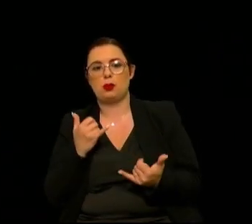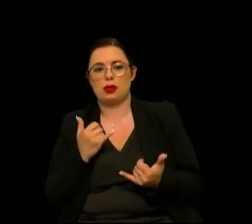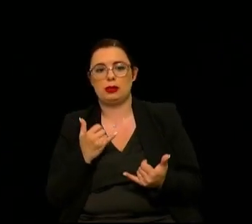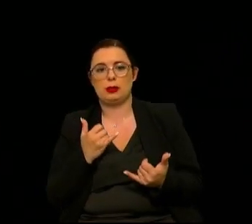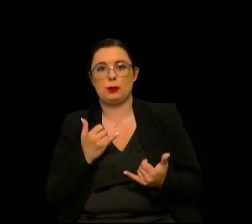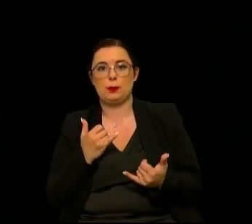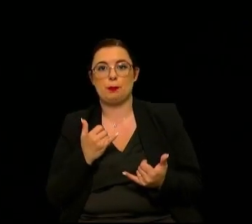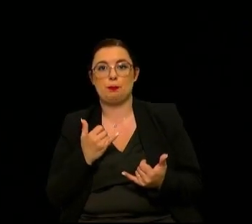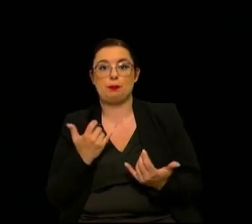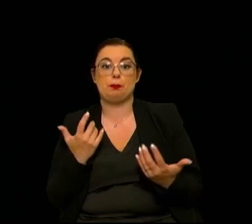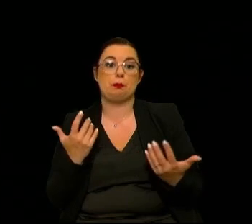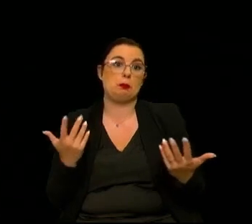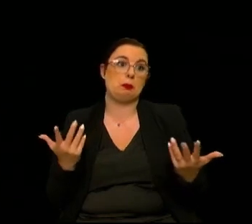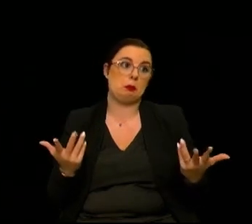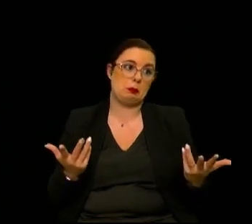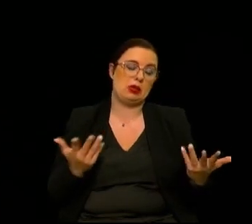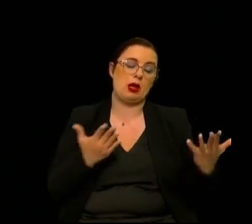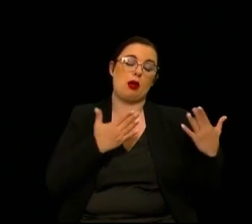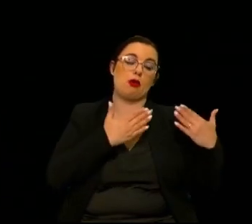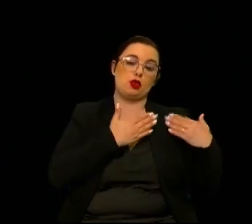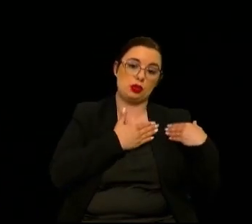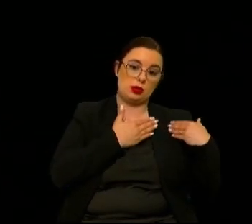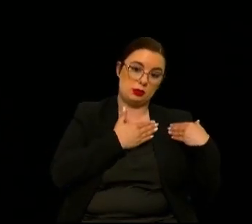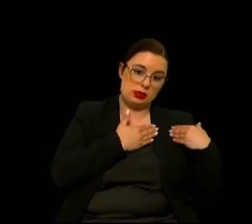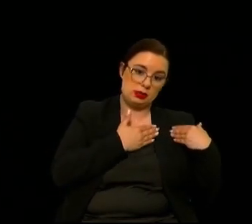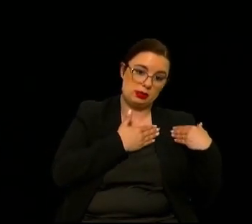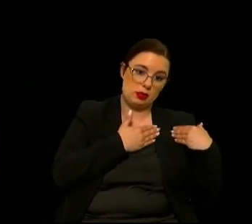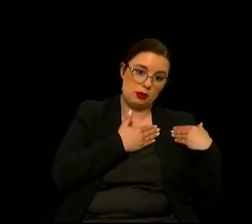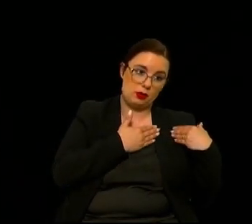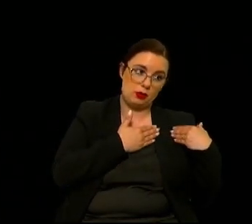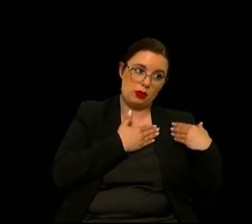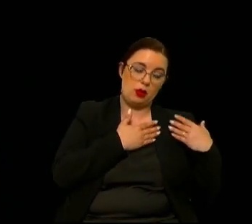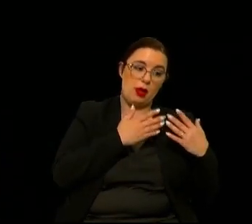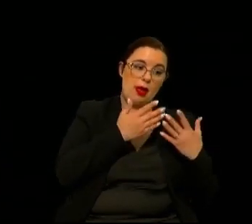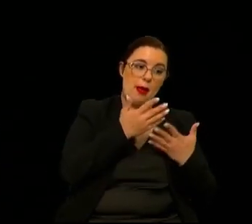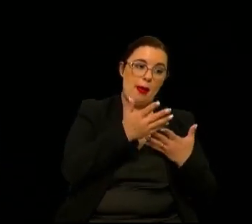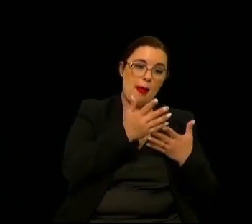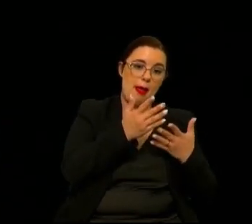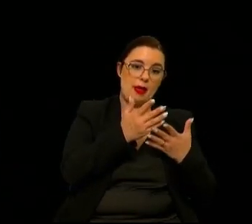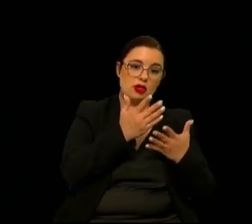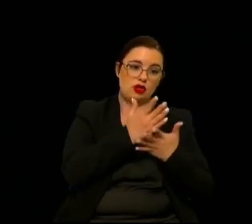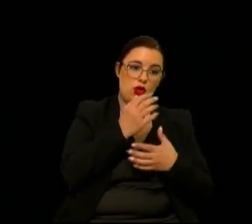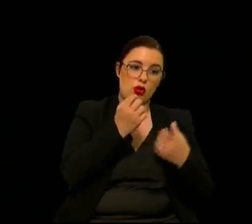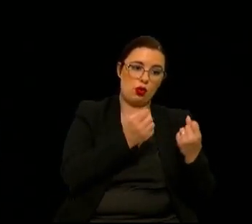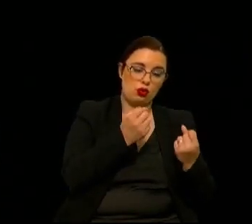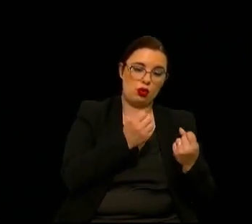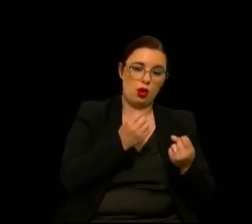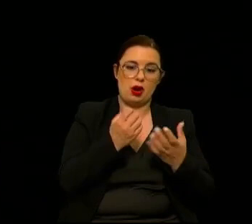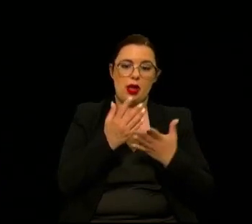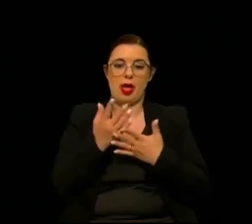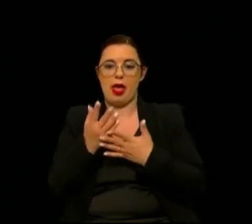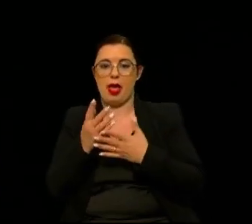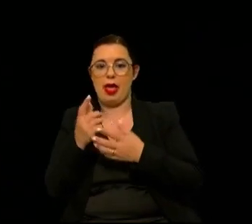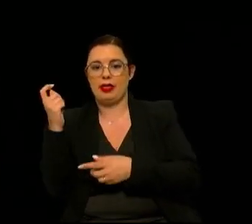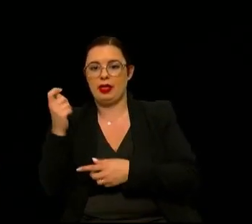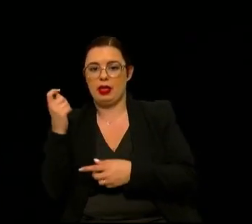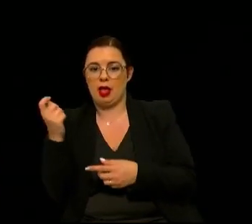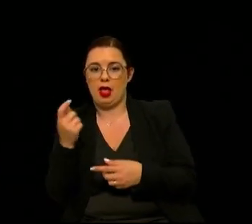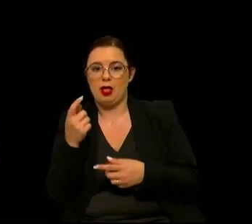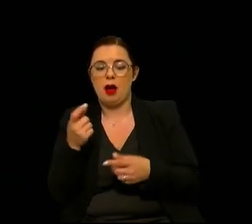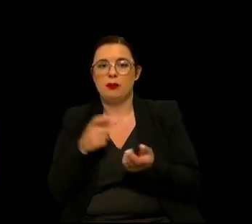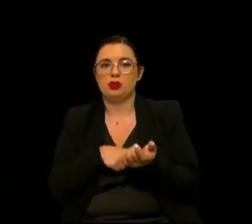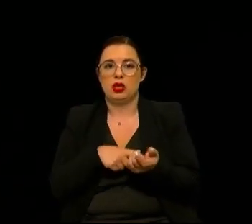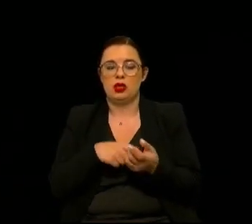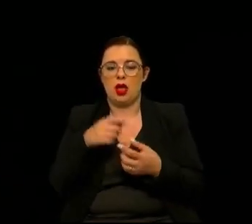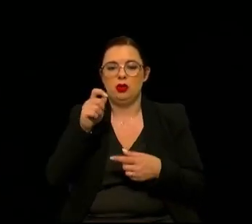será que a responsabilização tem que ser partilhada se é só do condutor ou se é de uma entidade que não tem personalidade